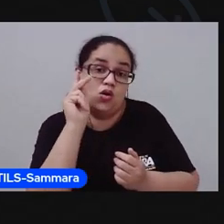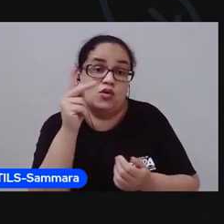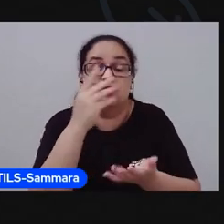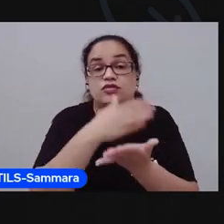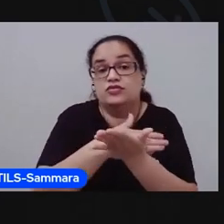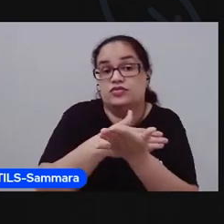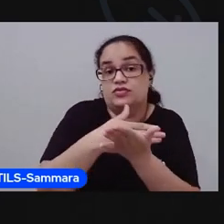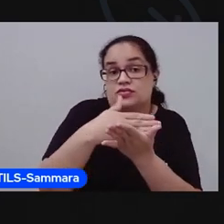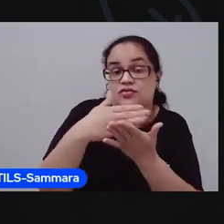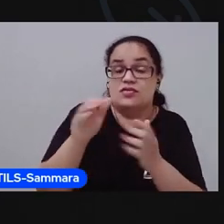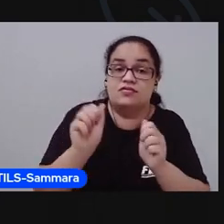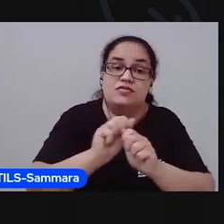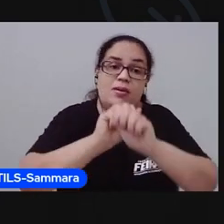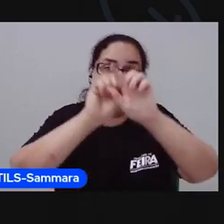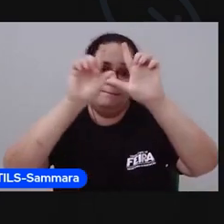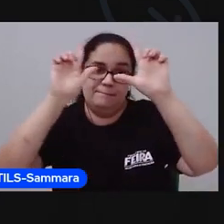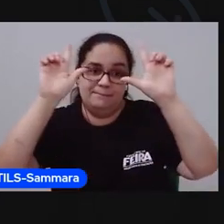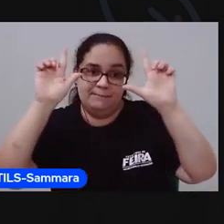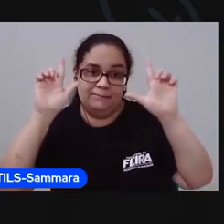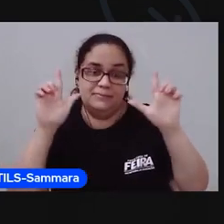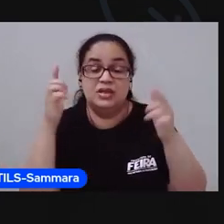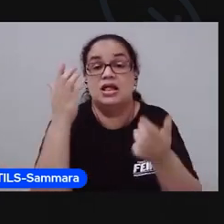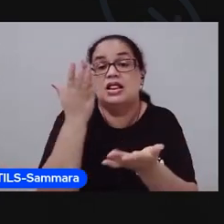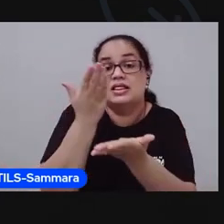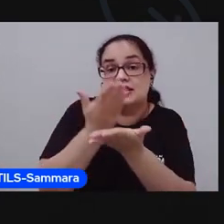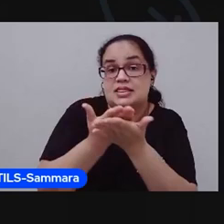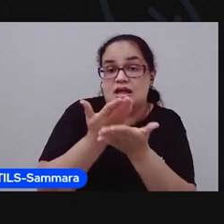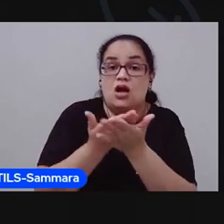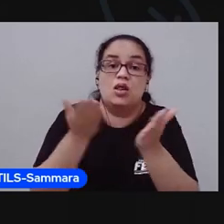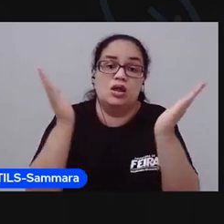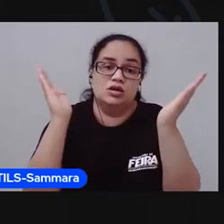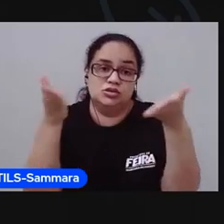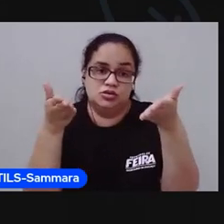a mostrar a apresentação da aula de hoje.